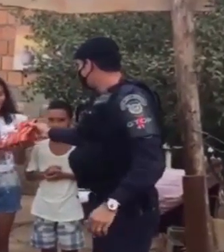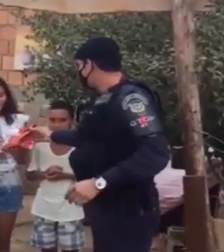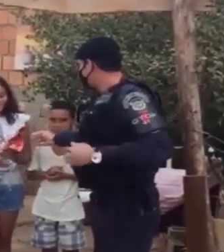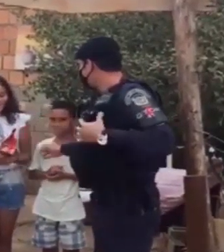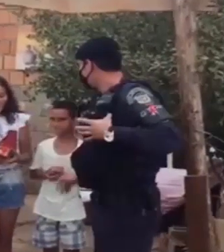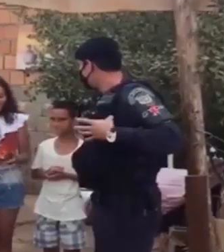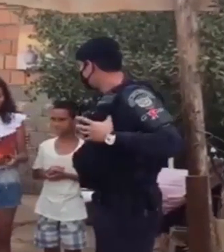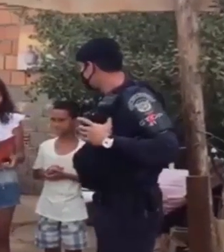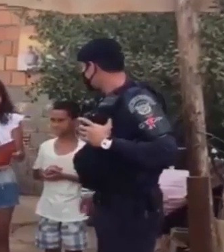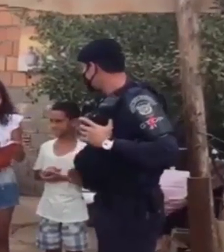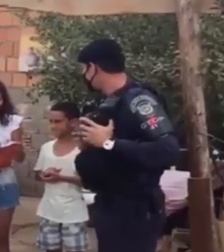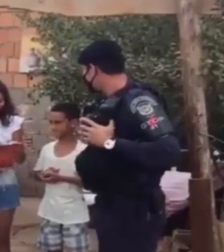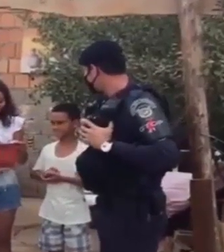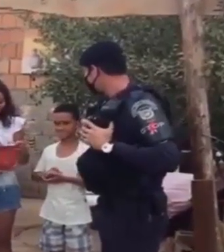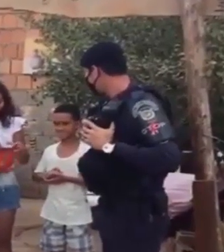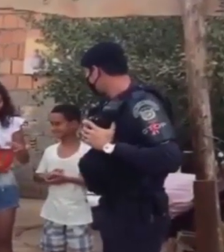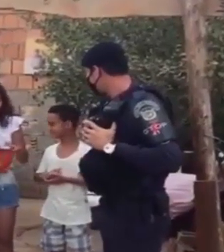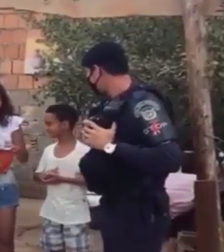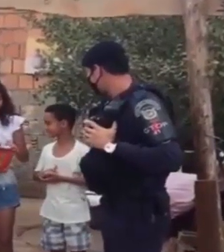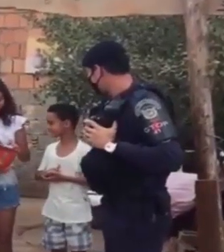Nossa, muito obrigada Abre a TV